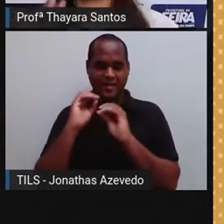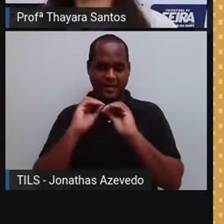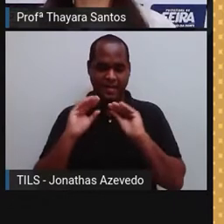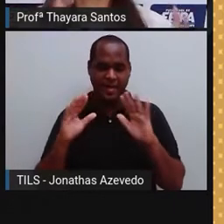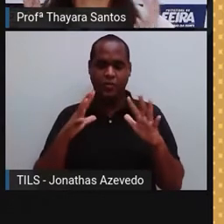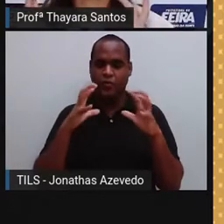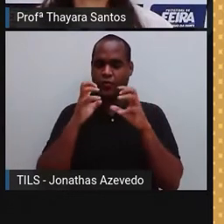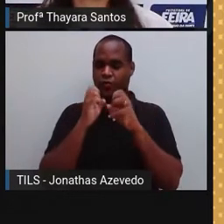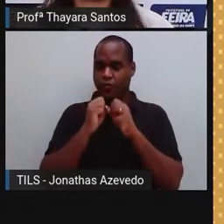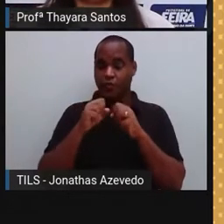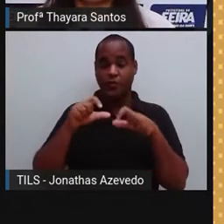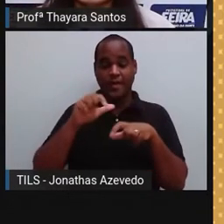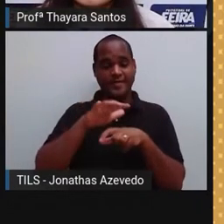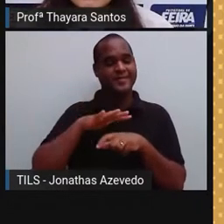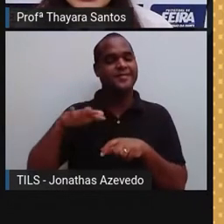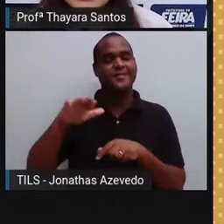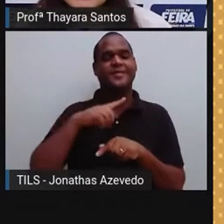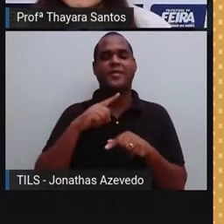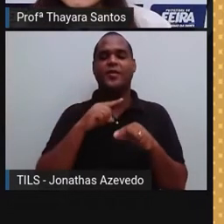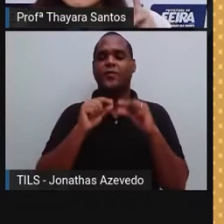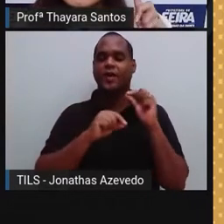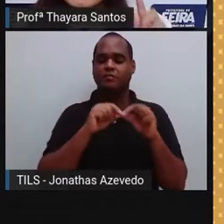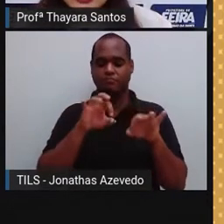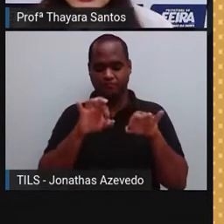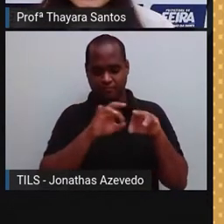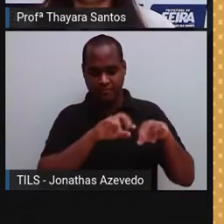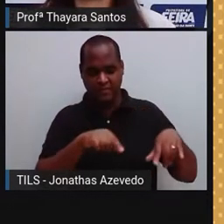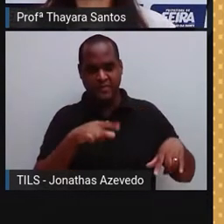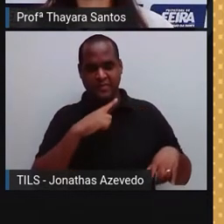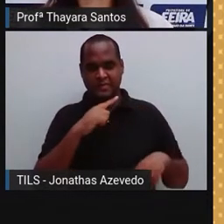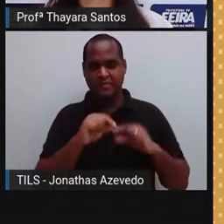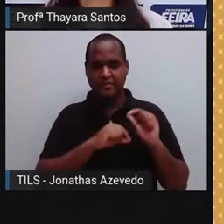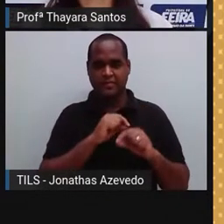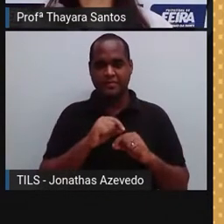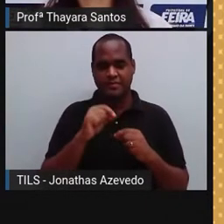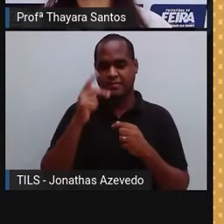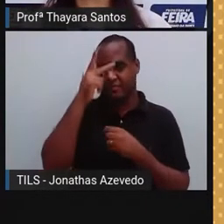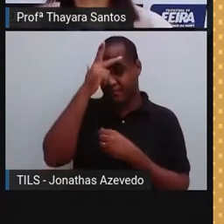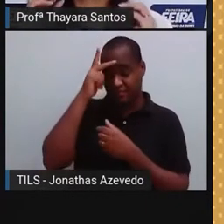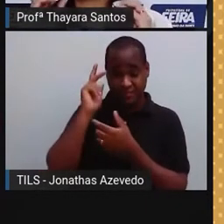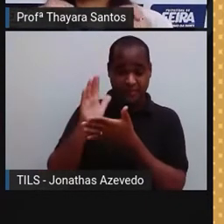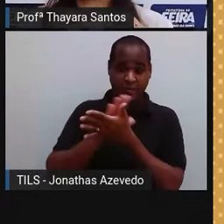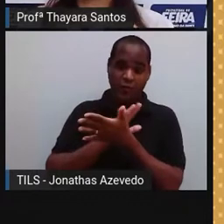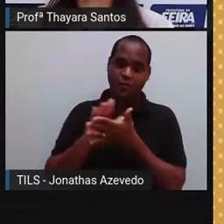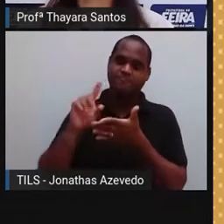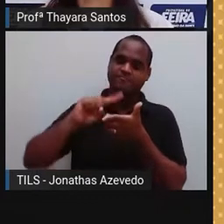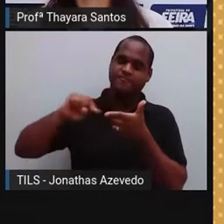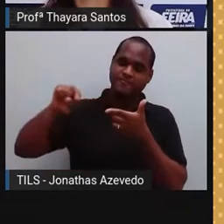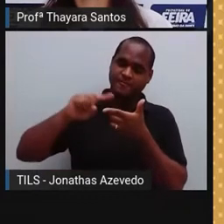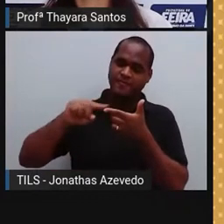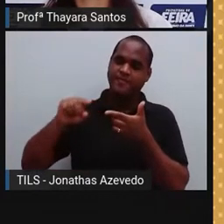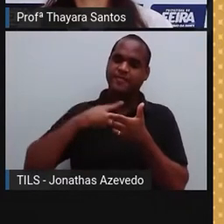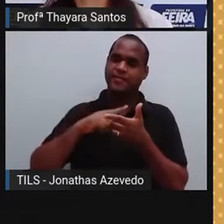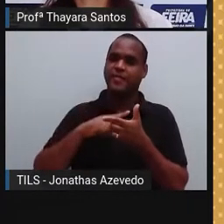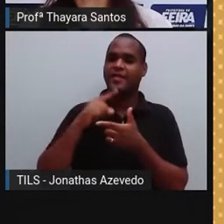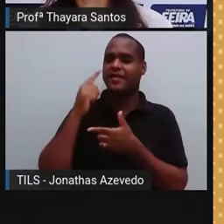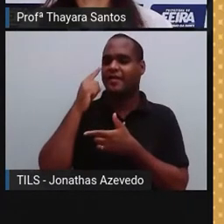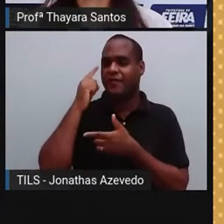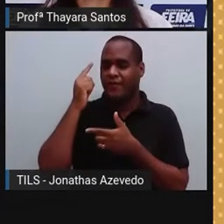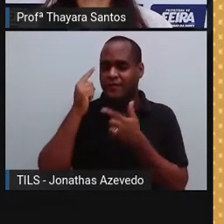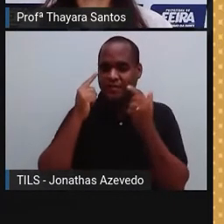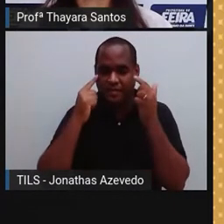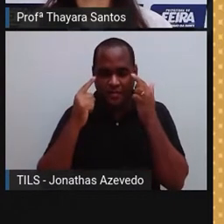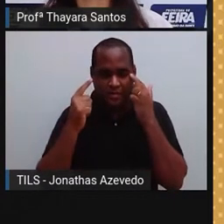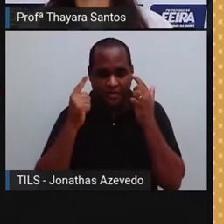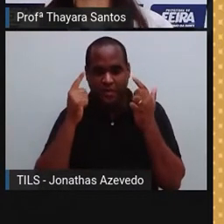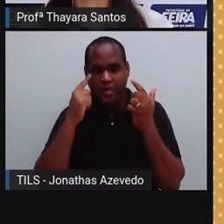no ambiente e também a forma das coisas. Inclusive, tem pessoas que nascem com algum problema aí nesses cones e são as